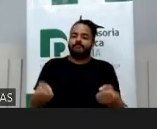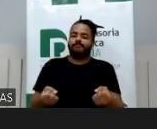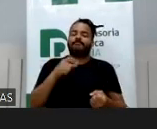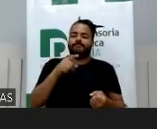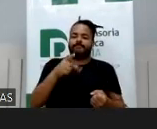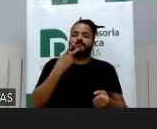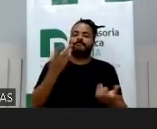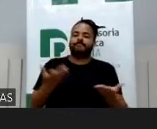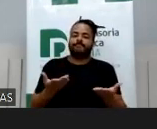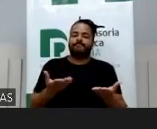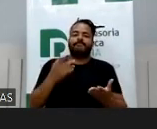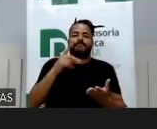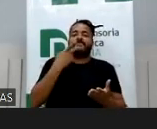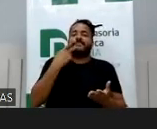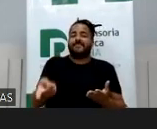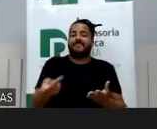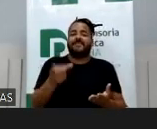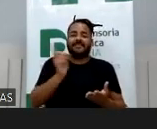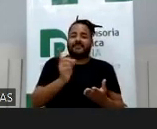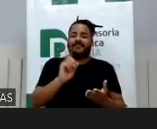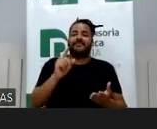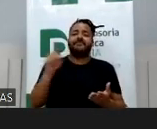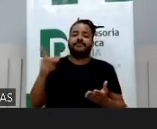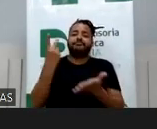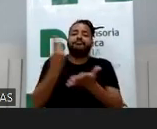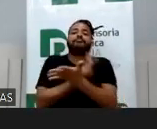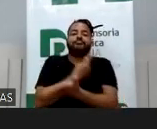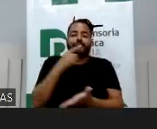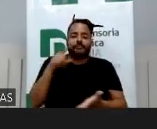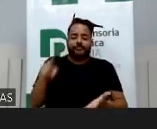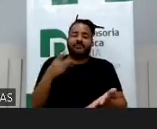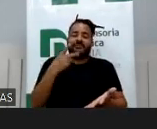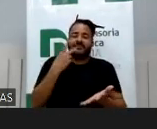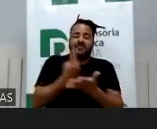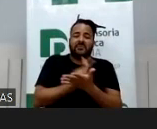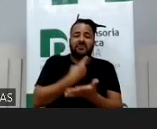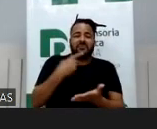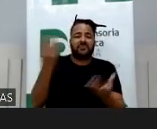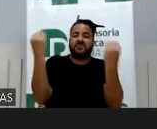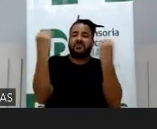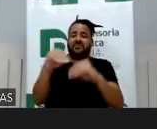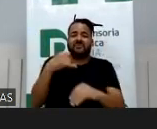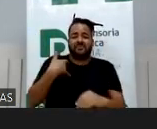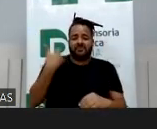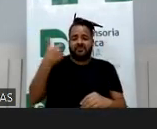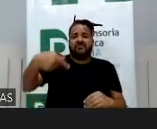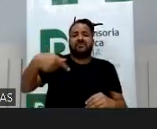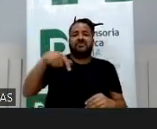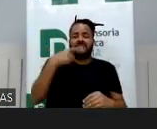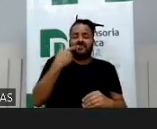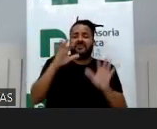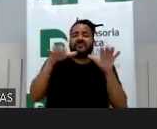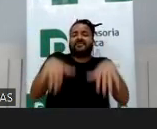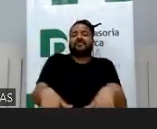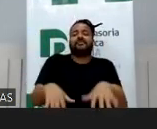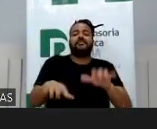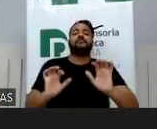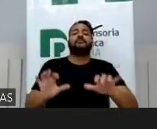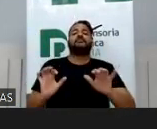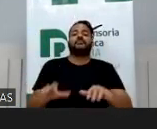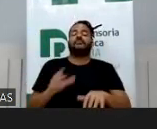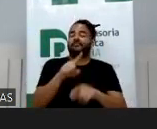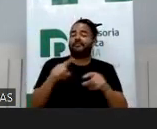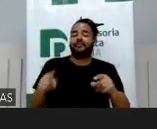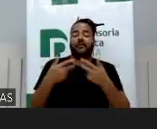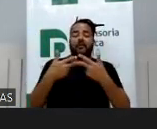indevido, que foi impróprio, eu não vou dizer que não foi, porque foi, foi impróprio, não tem que estar apostando seu filho de sete anos dançando com a mão no joelho e desce e isso